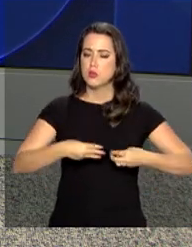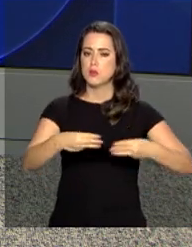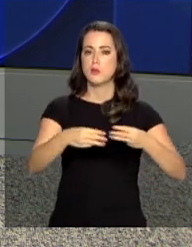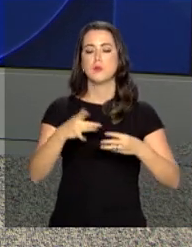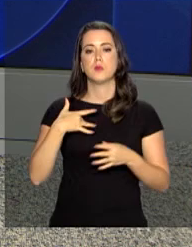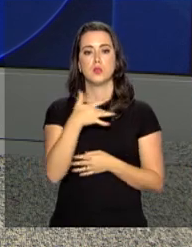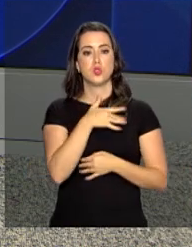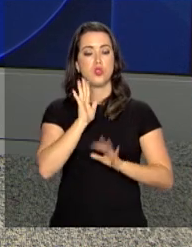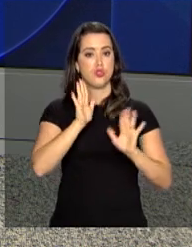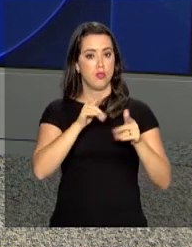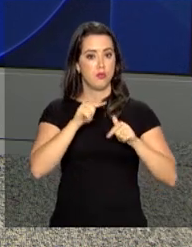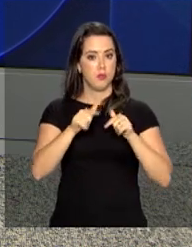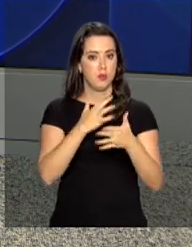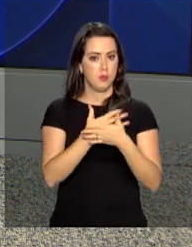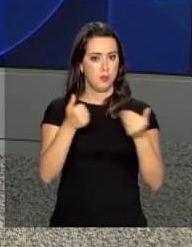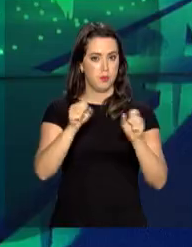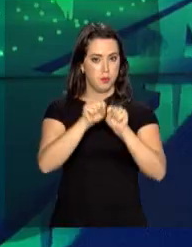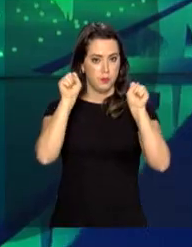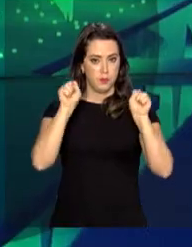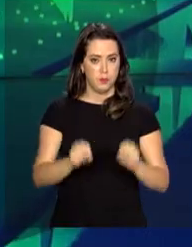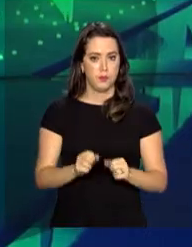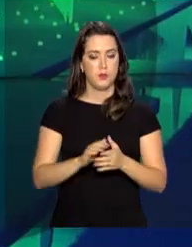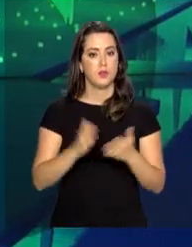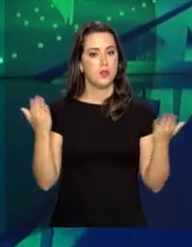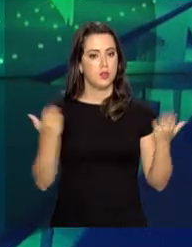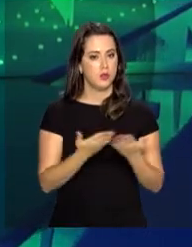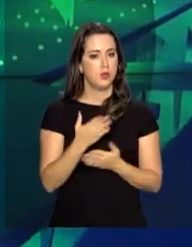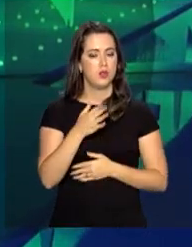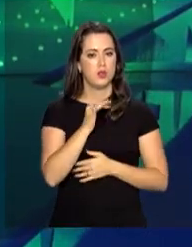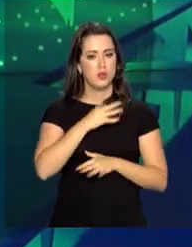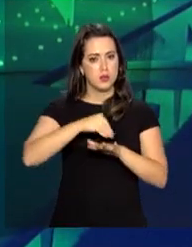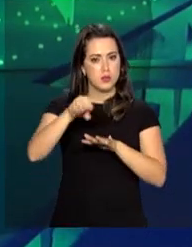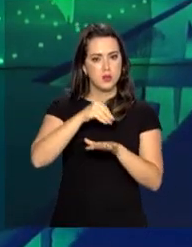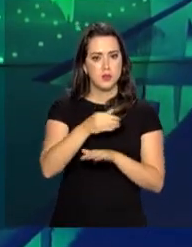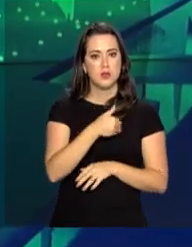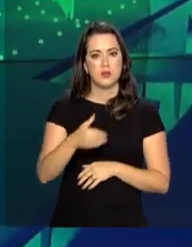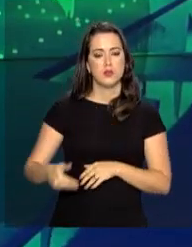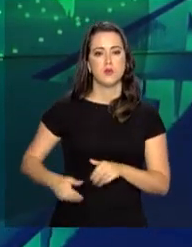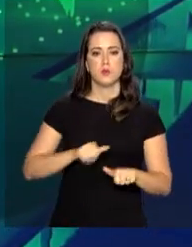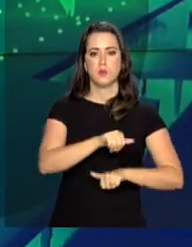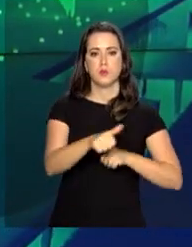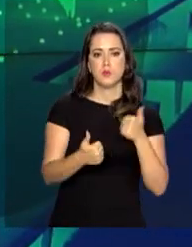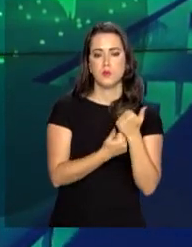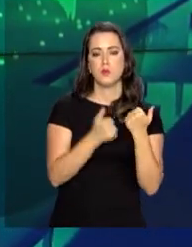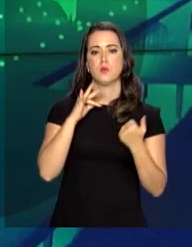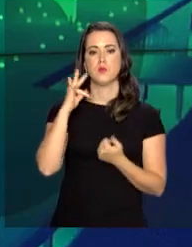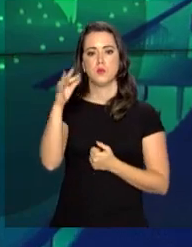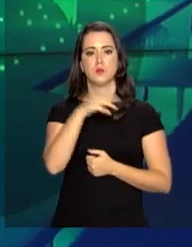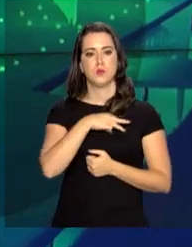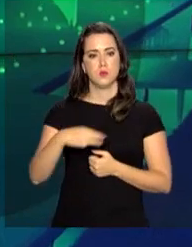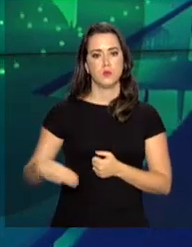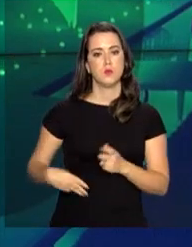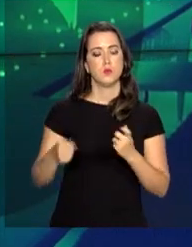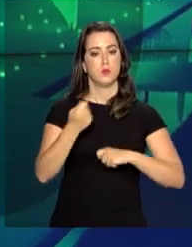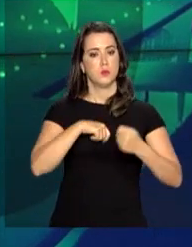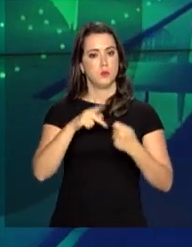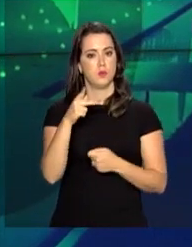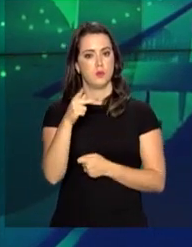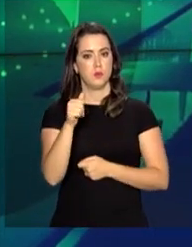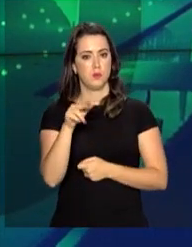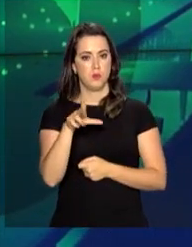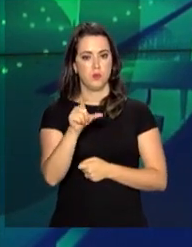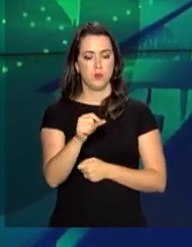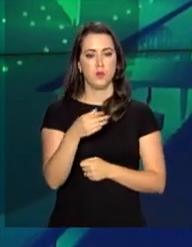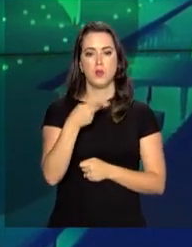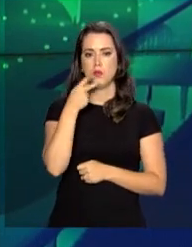para melhorar o sistema. E agora as últimas notícias do governo de transição. O futuro ministro da Economia, Paulo